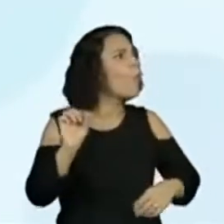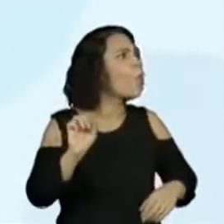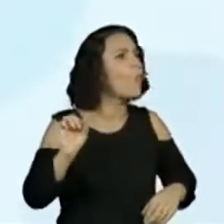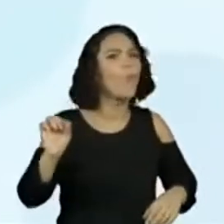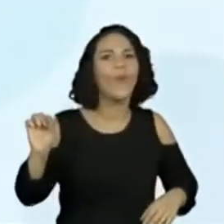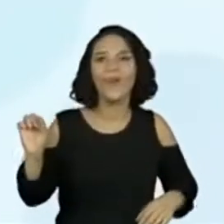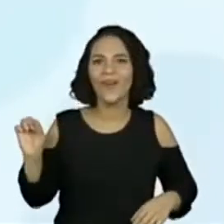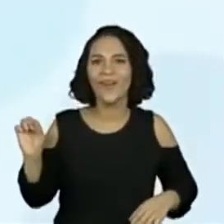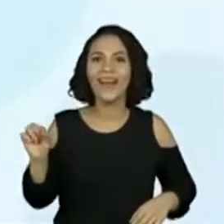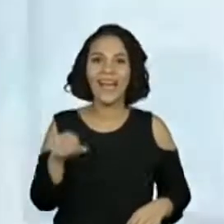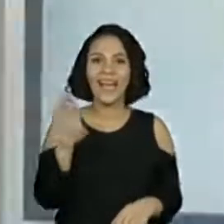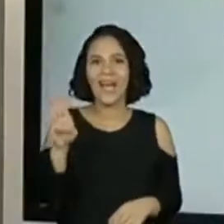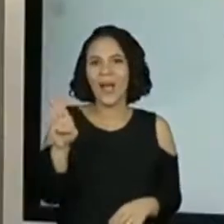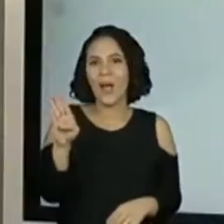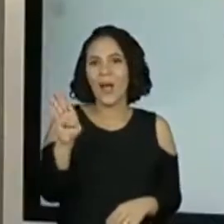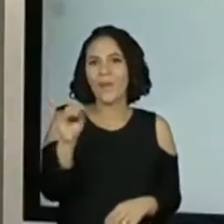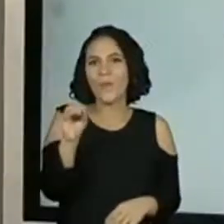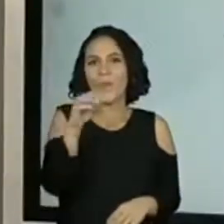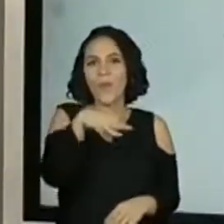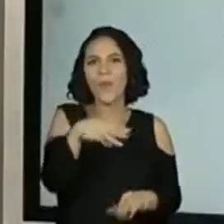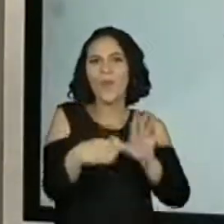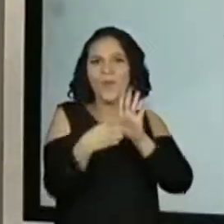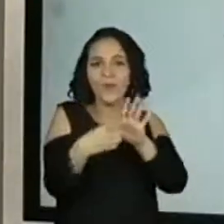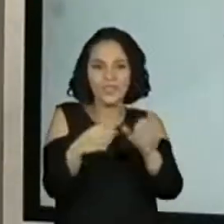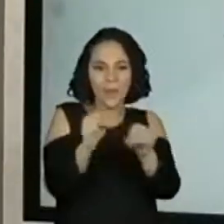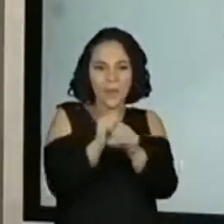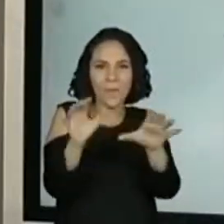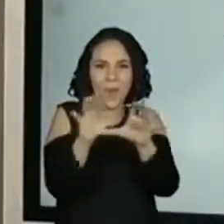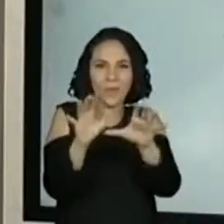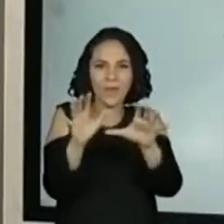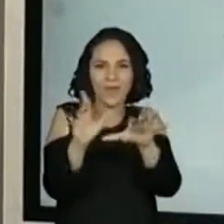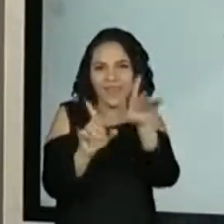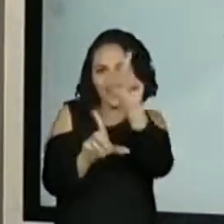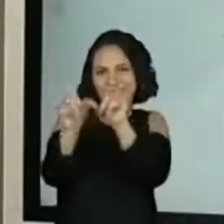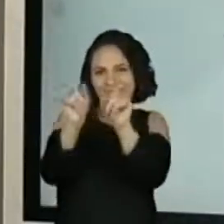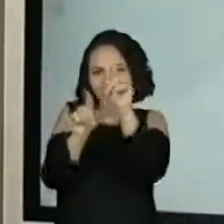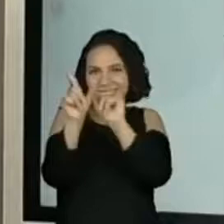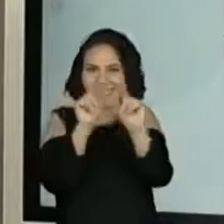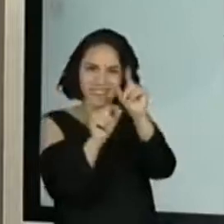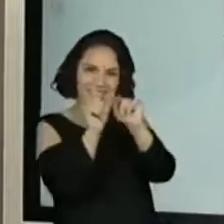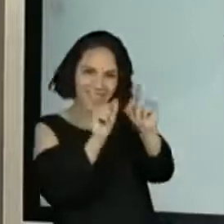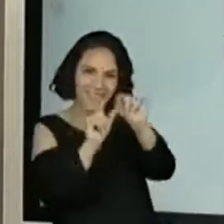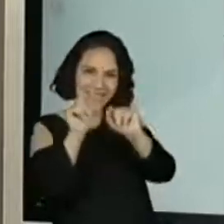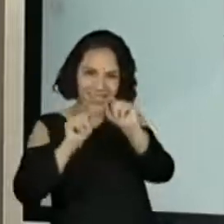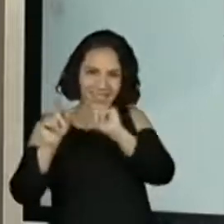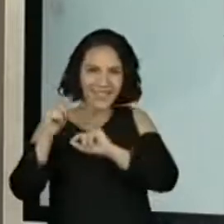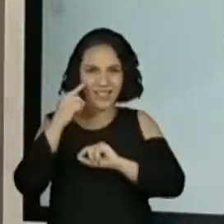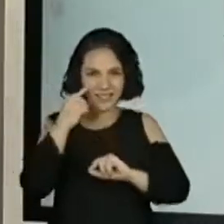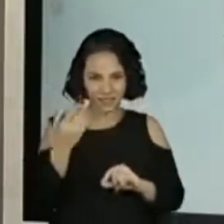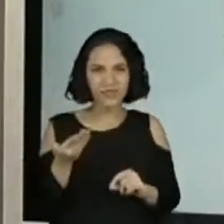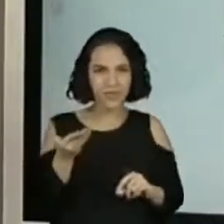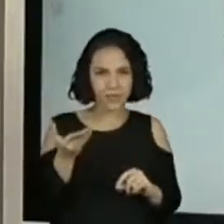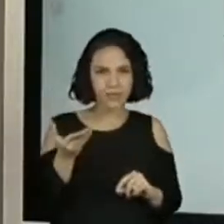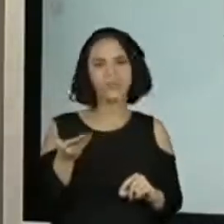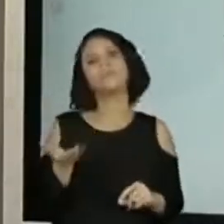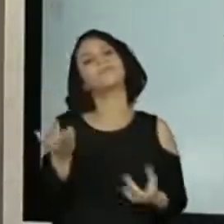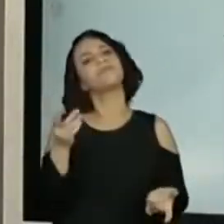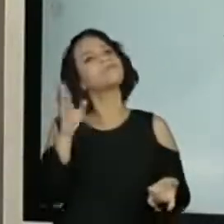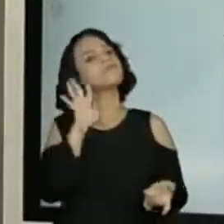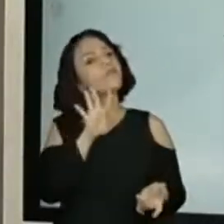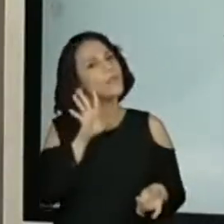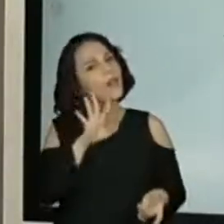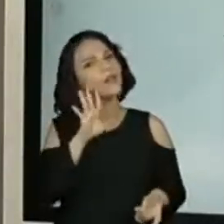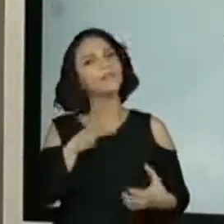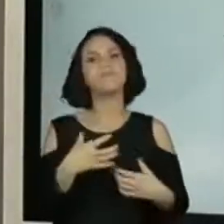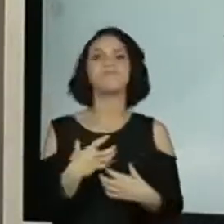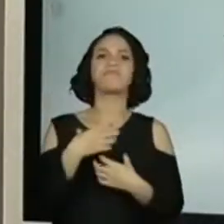tem a representação da bomba, as estrelinhas. Olha quanta coisa bacana. Para dar essa